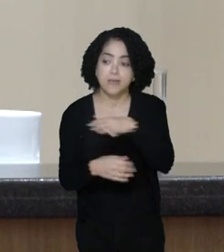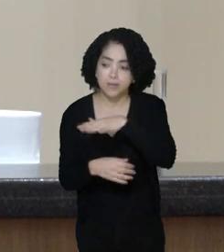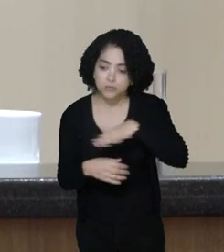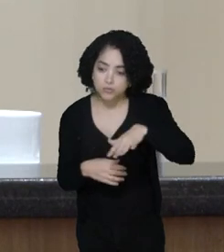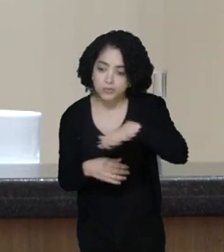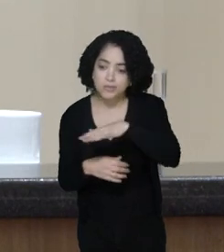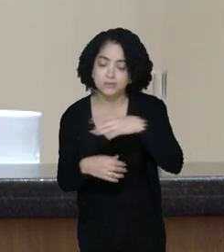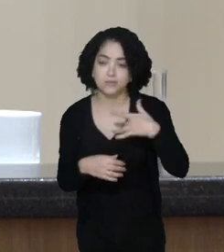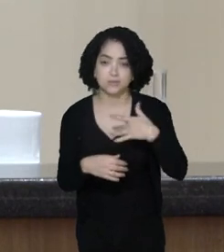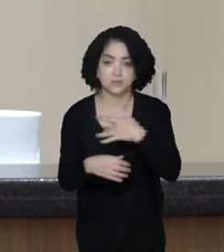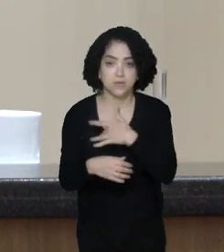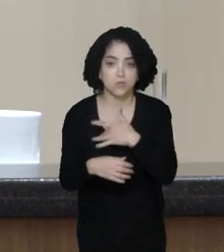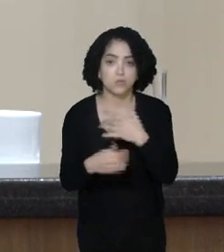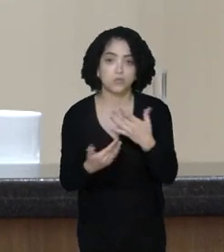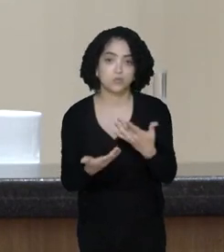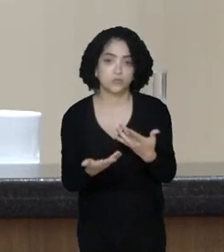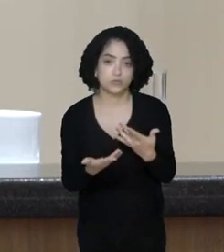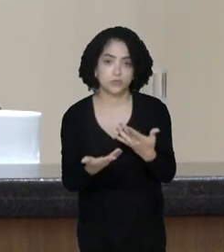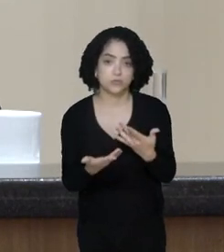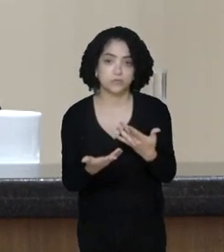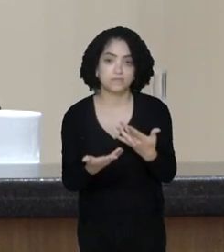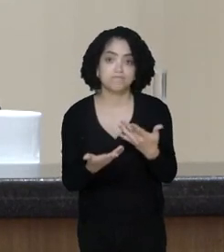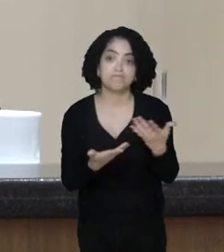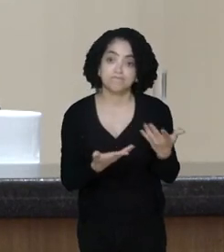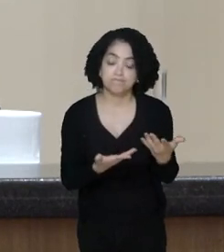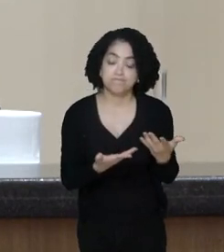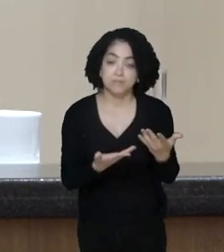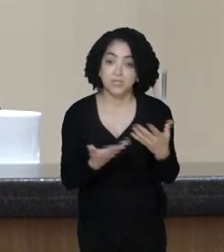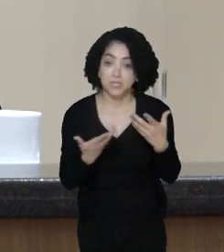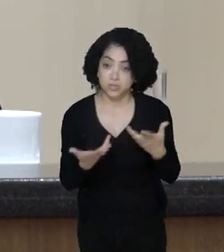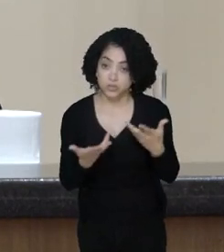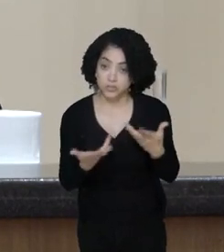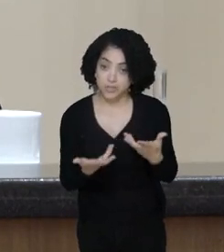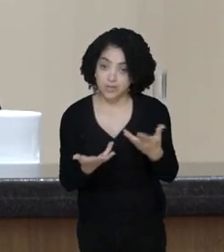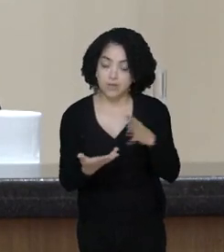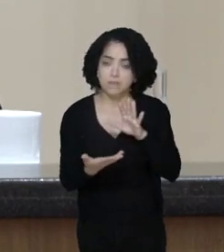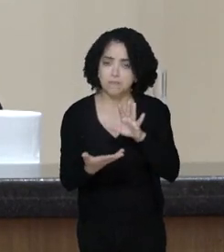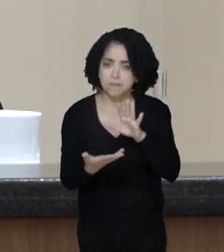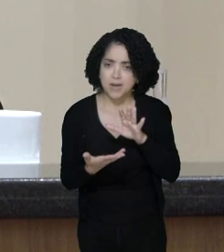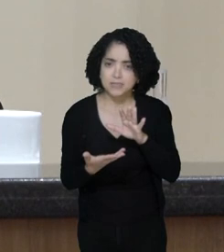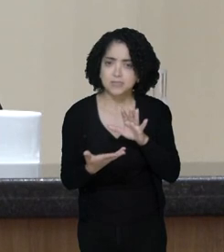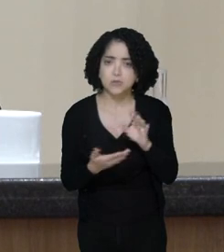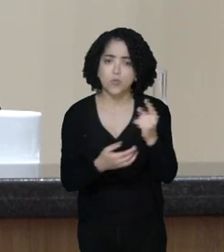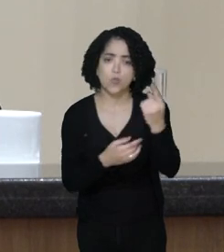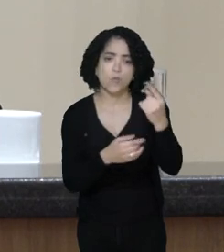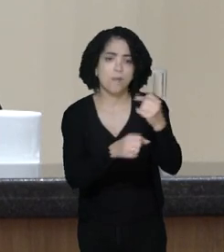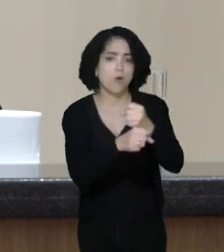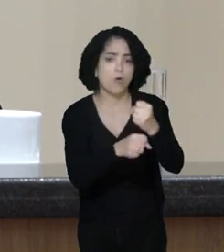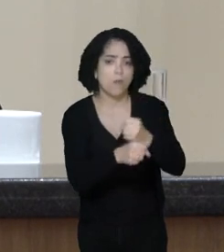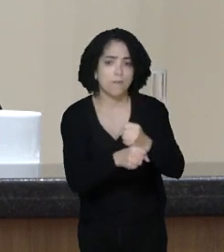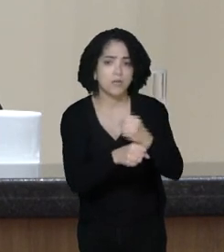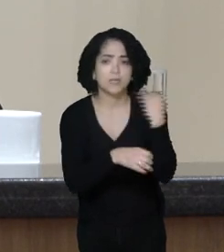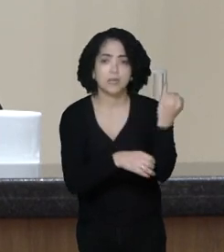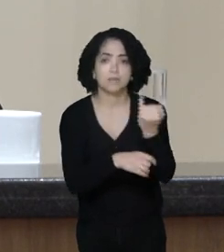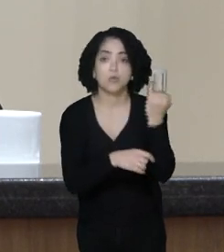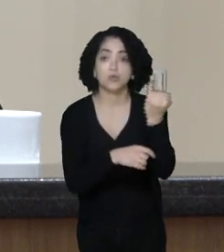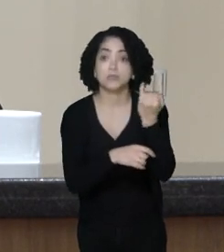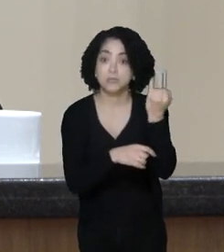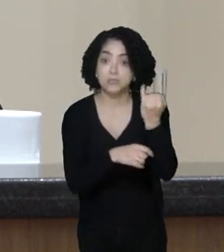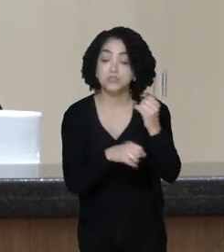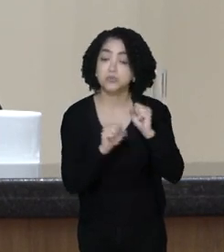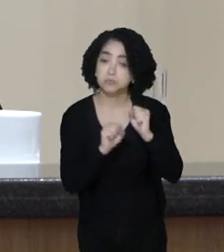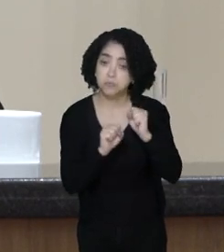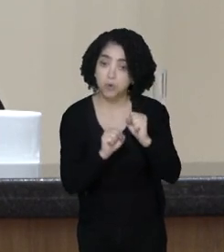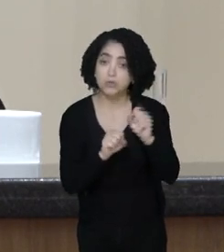saúde, como, de fato, queremos e desejamos, mas eu vou dar só uma obra aqui que é fundamental para Santa Catarina, que poderia ser feita com esse